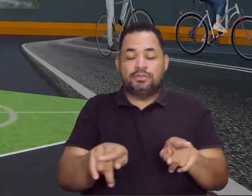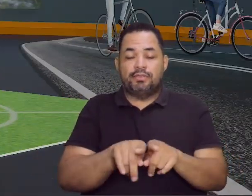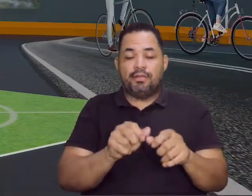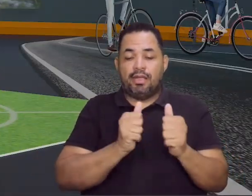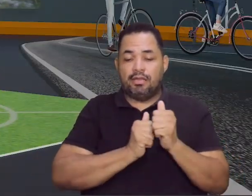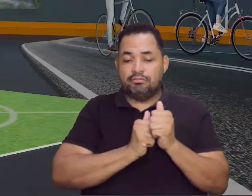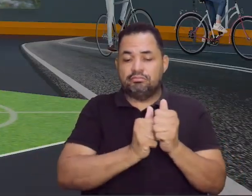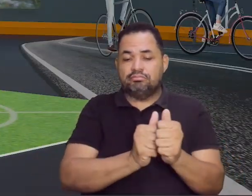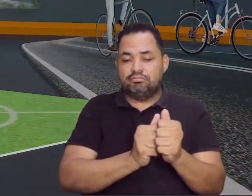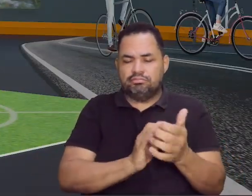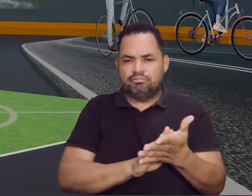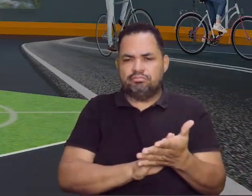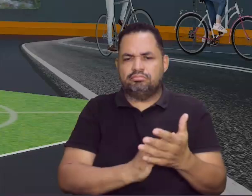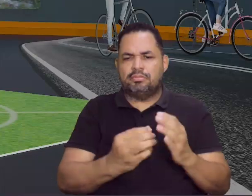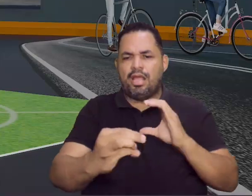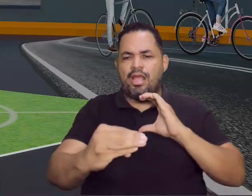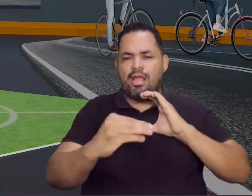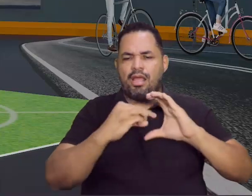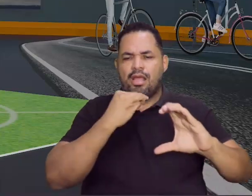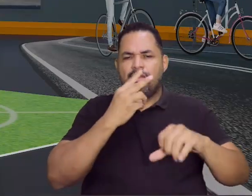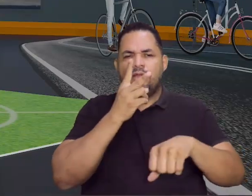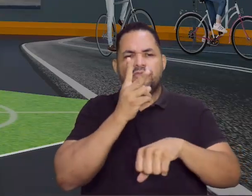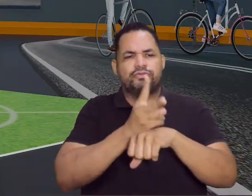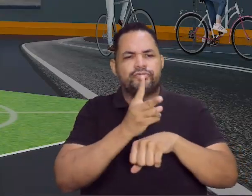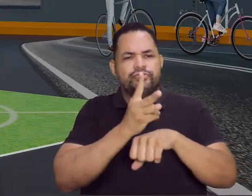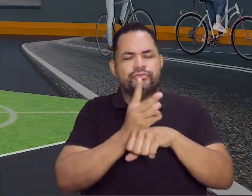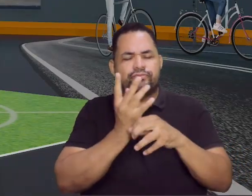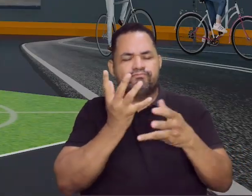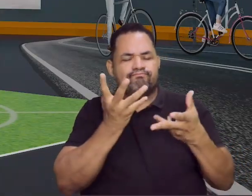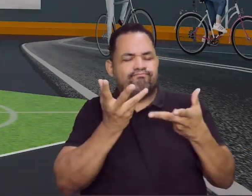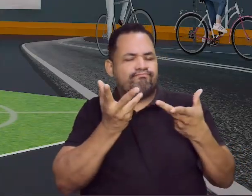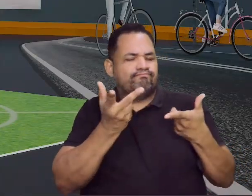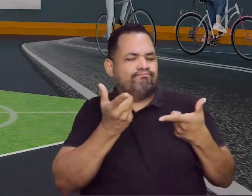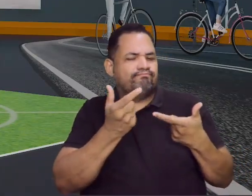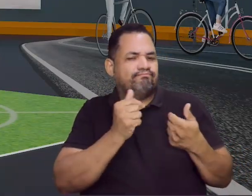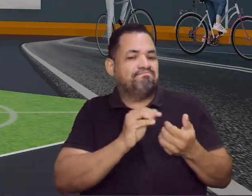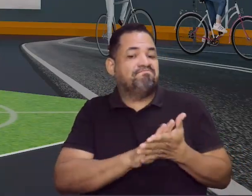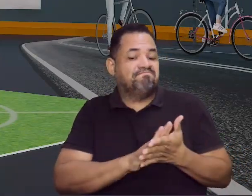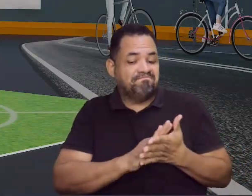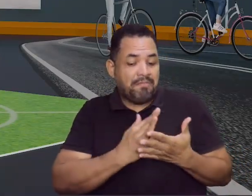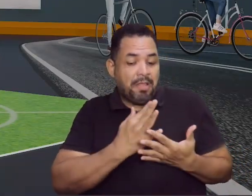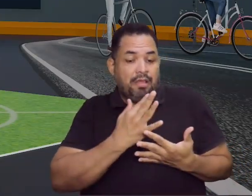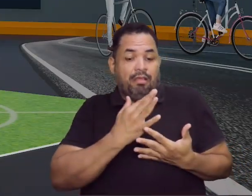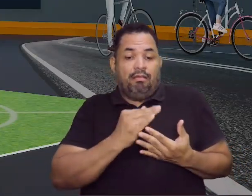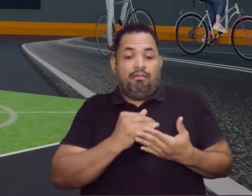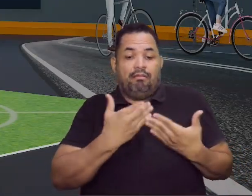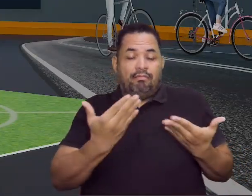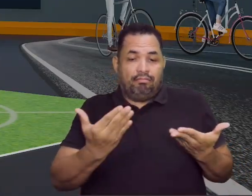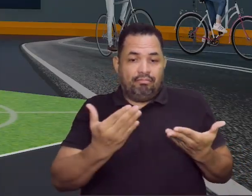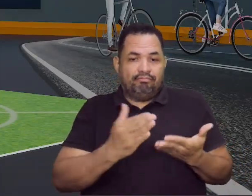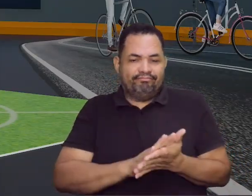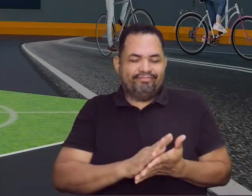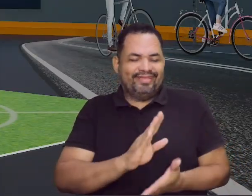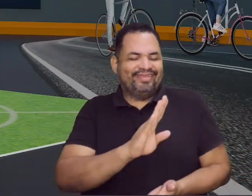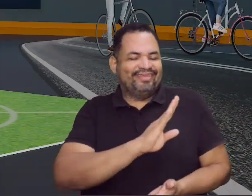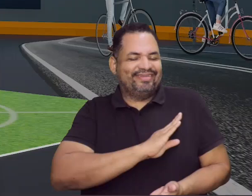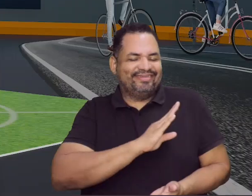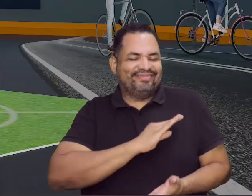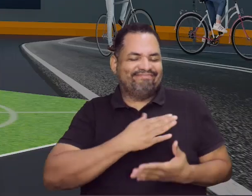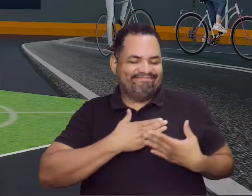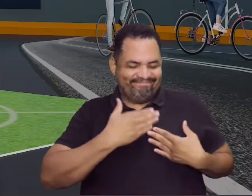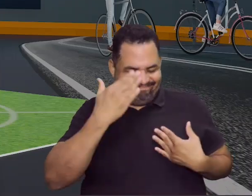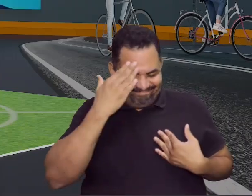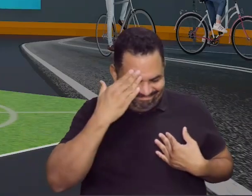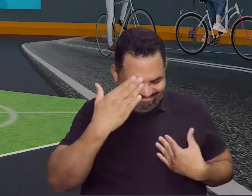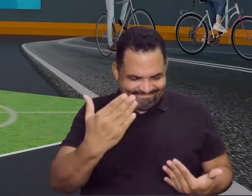enviado diversos registros maravilhosos, têm surpreendido muito, e isso me deixa com o coração muito grato, de